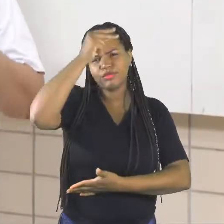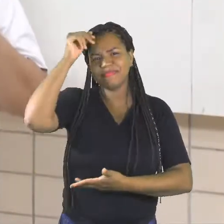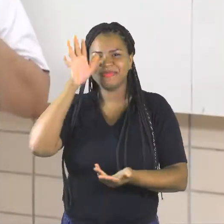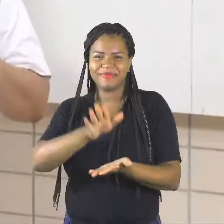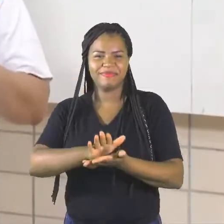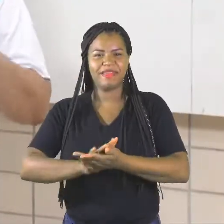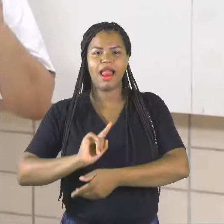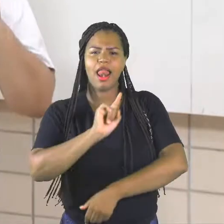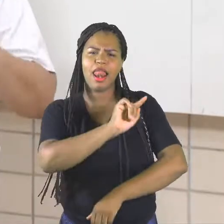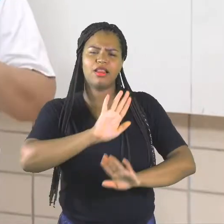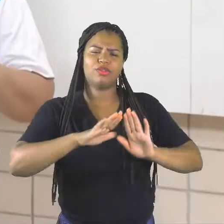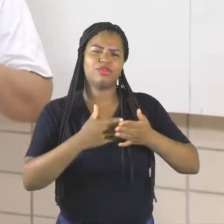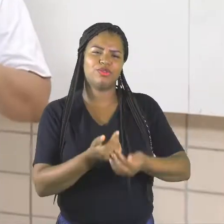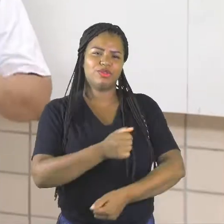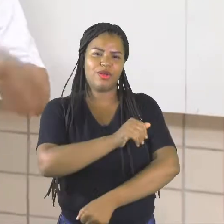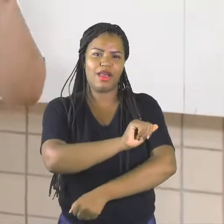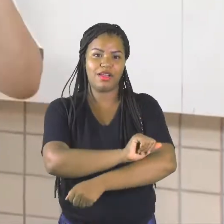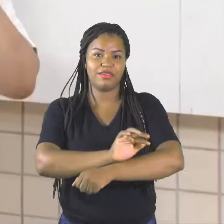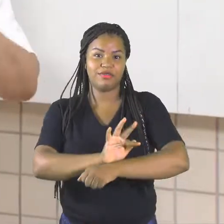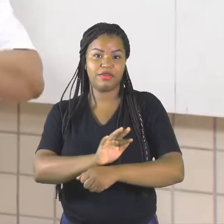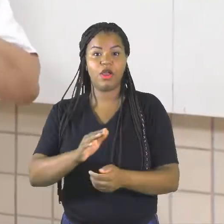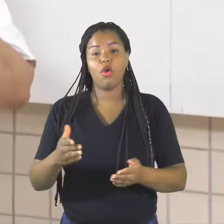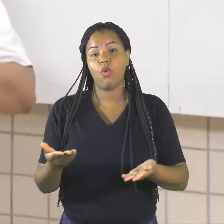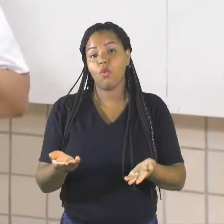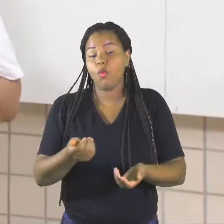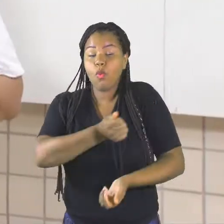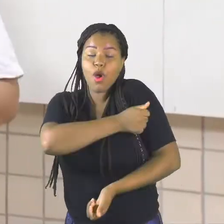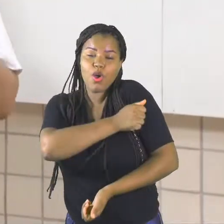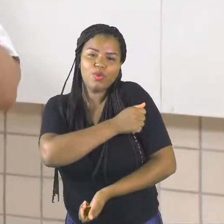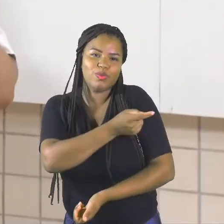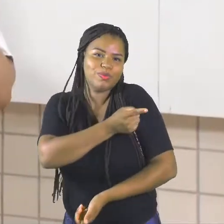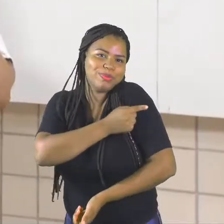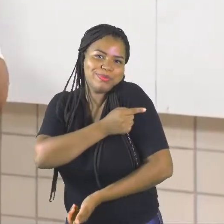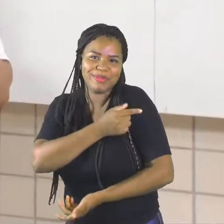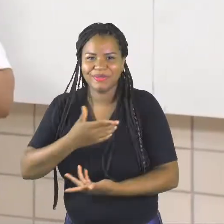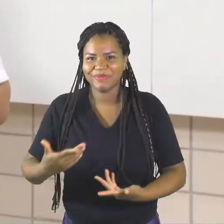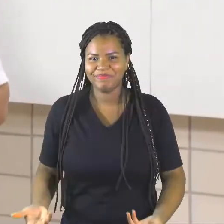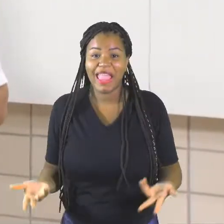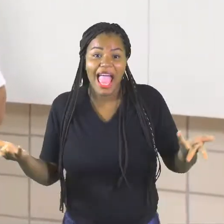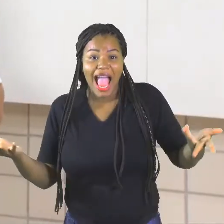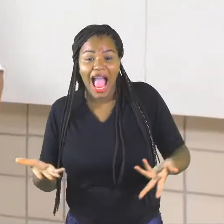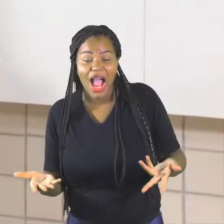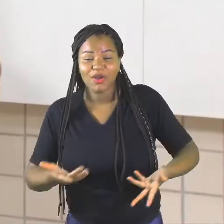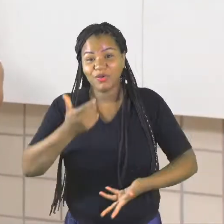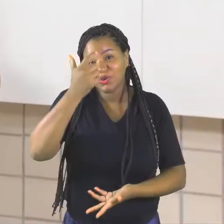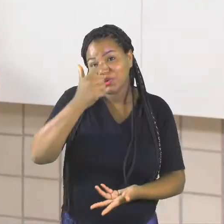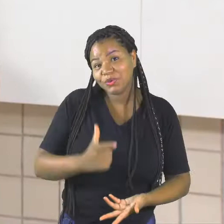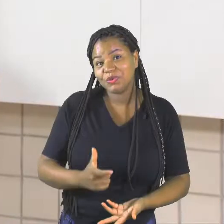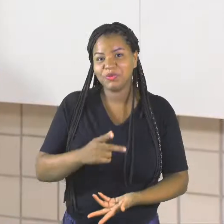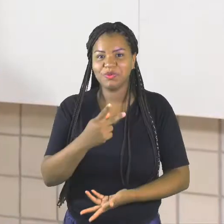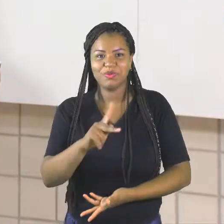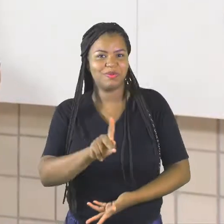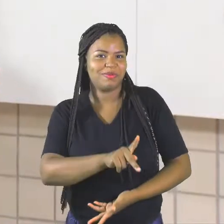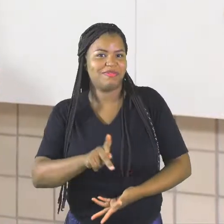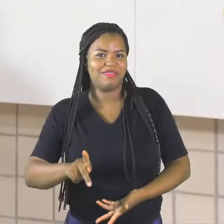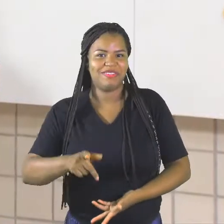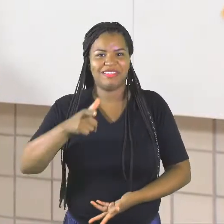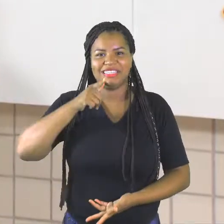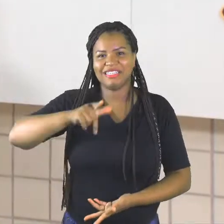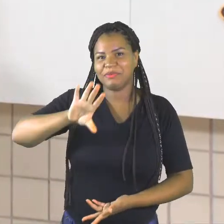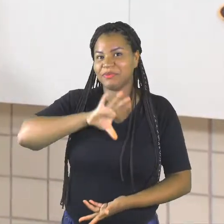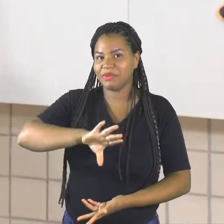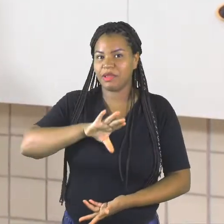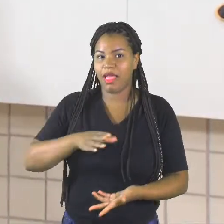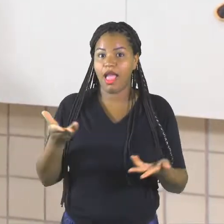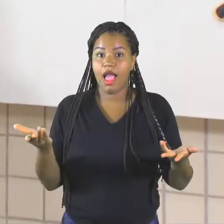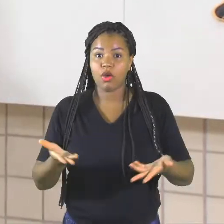municipal Anne Frank, com os alunos do primeiro ano. Mas, neste momento, eu sou a sua professora de língua portuguesa. Essa é a aula